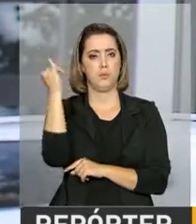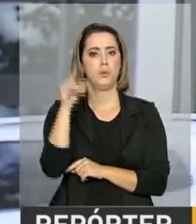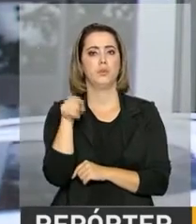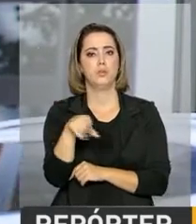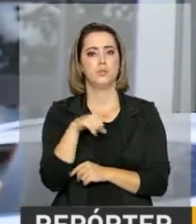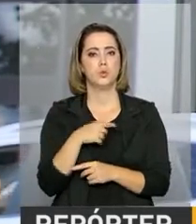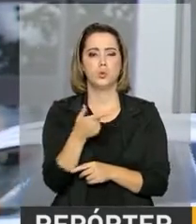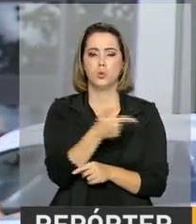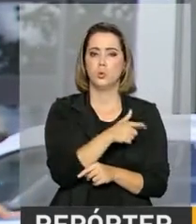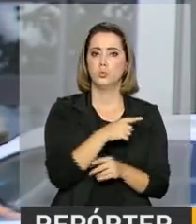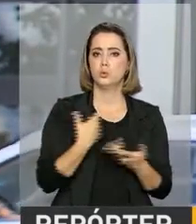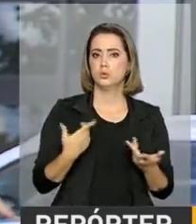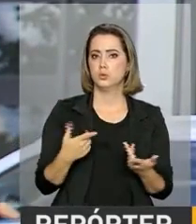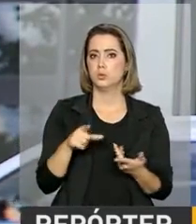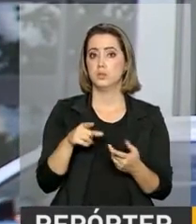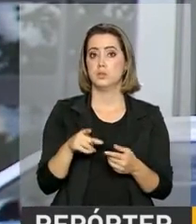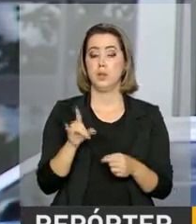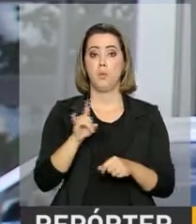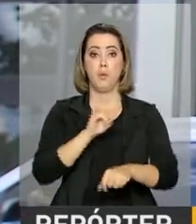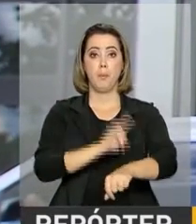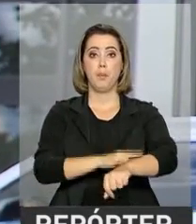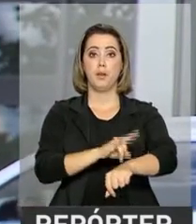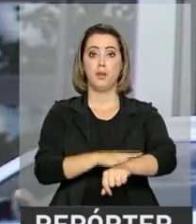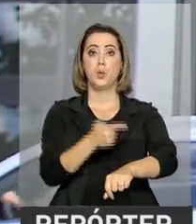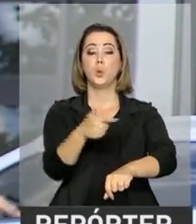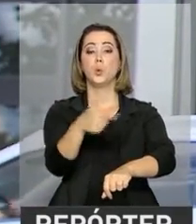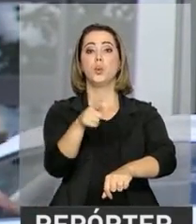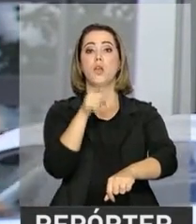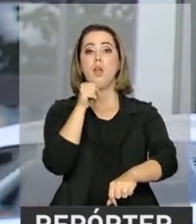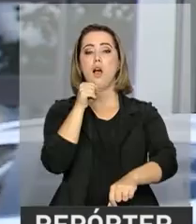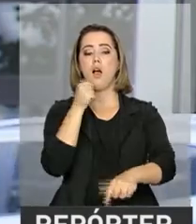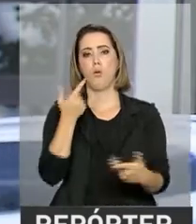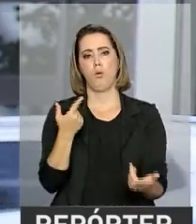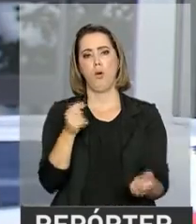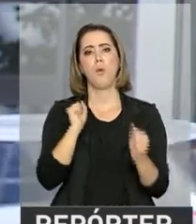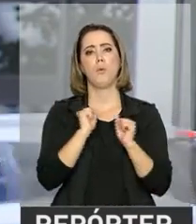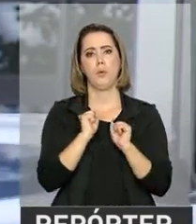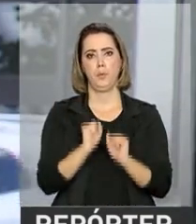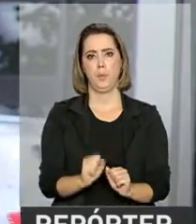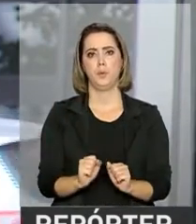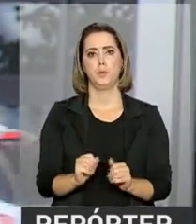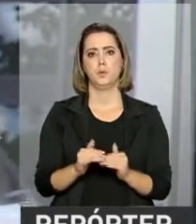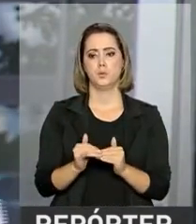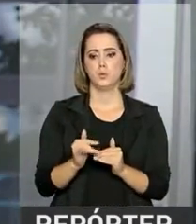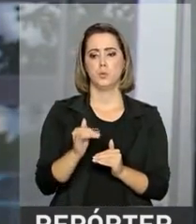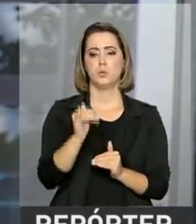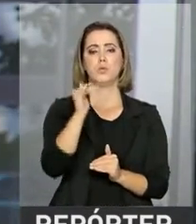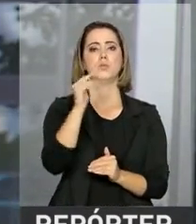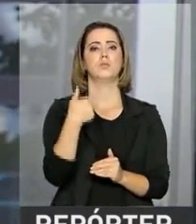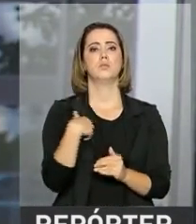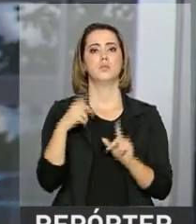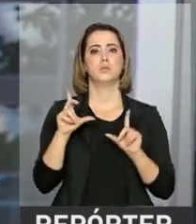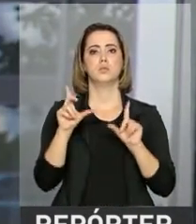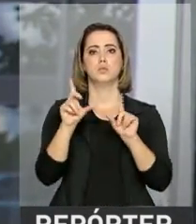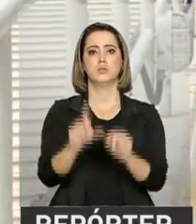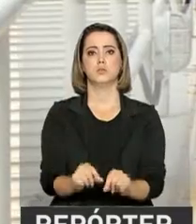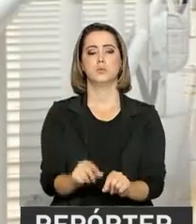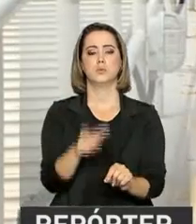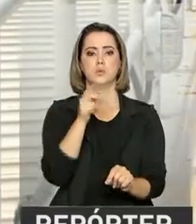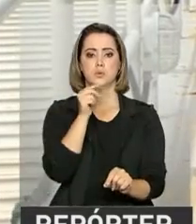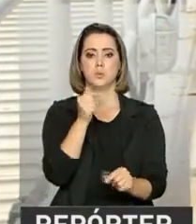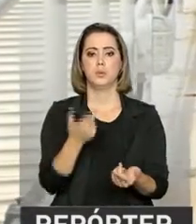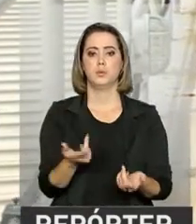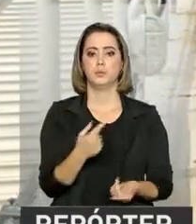por exemplo, a instalação de mictórios sem utilização de água. Com isso, eu consigo ainda mais avançar na questão da redução do consumo na fonte.